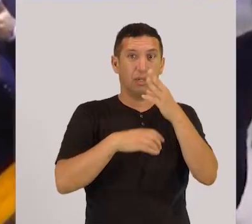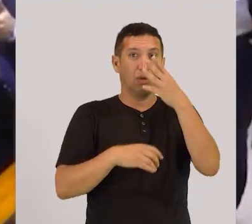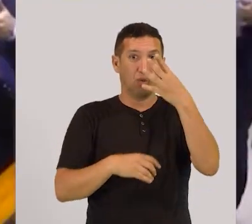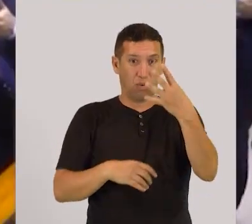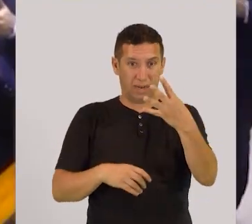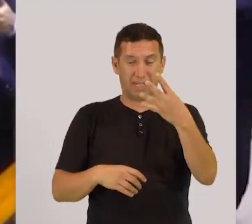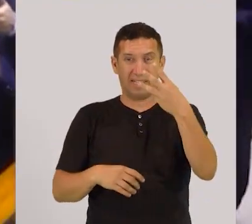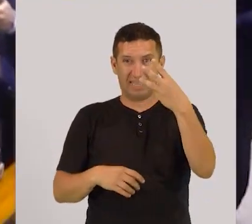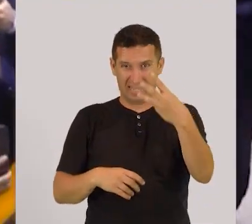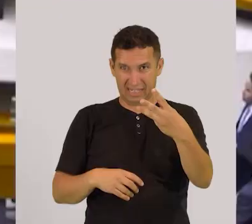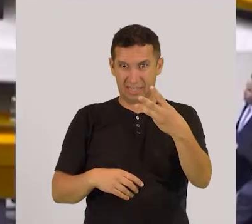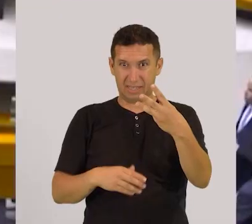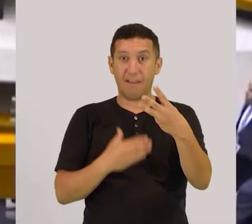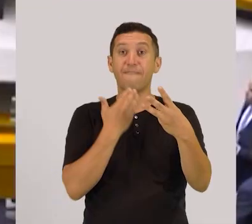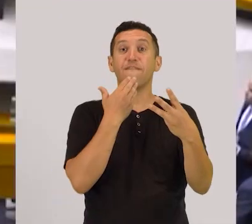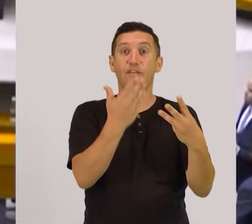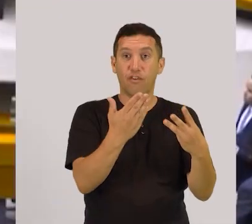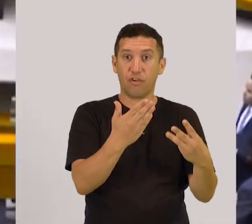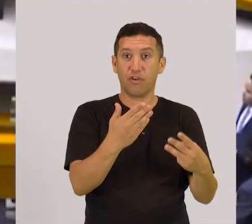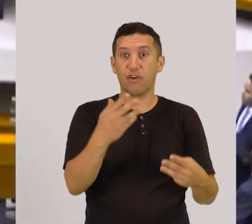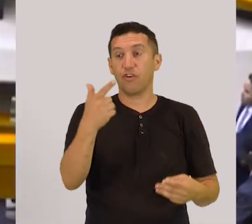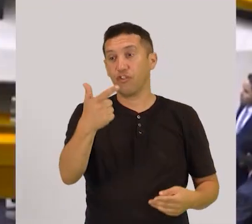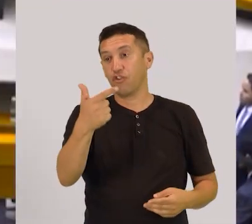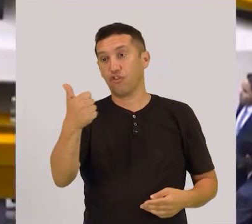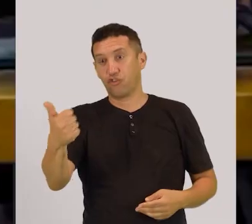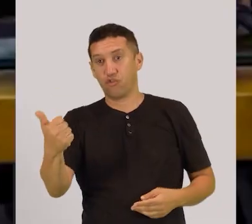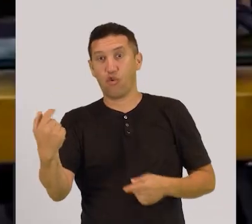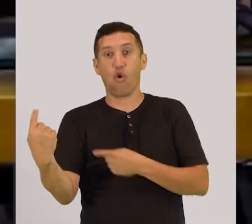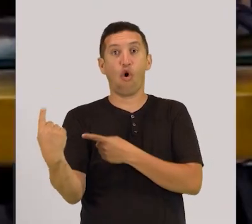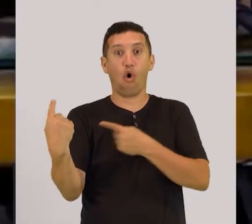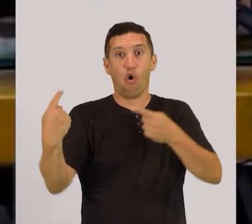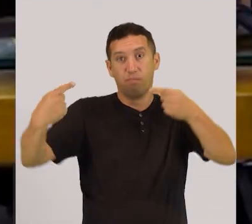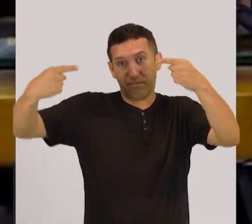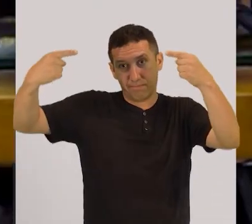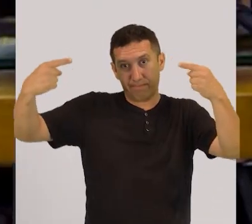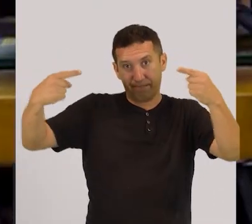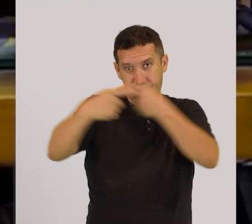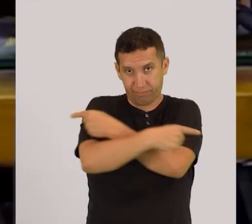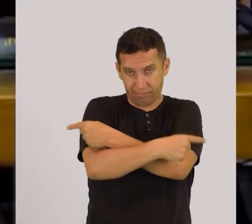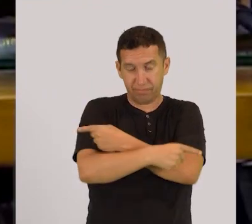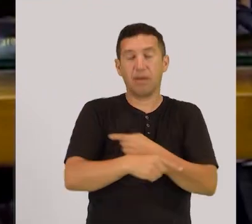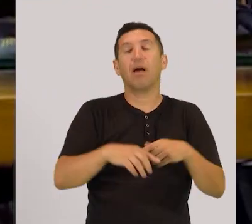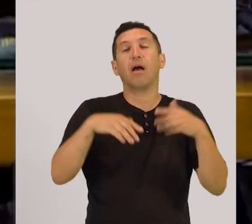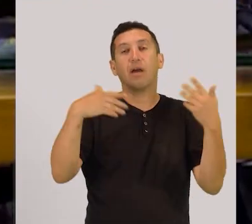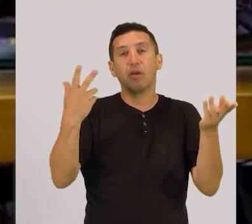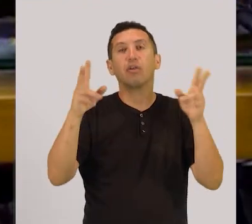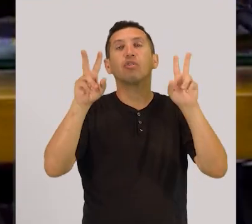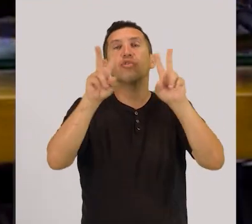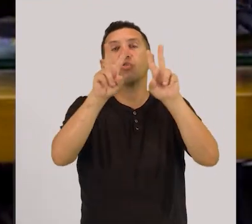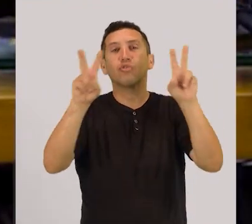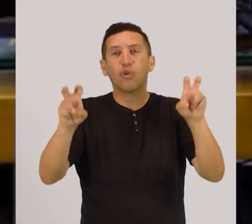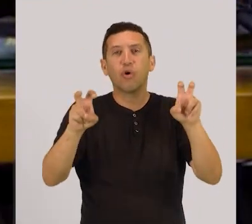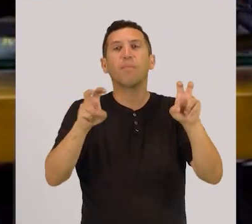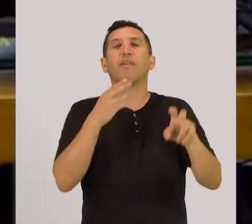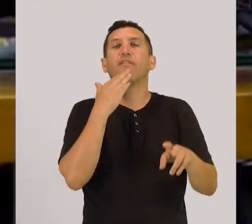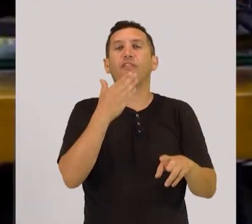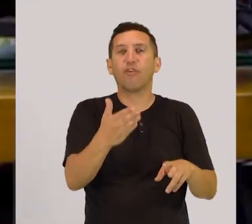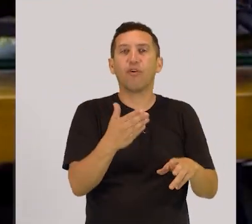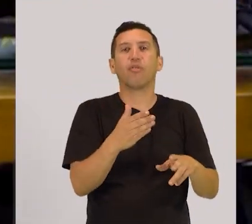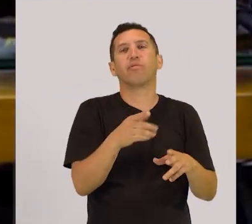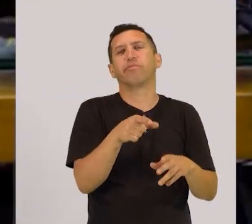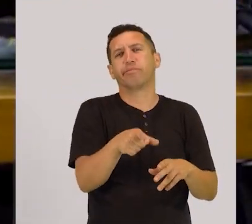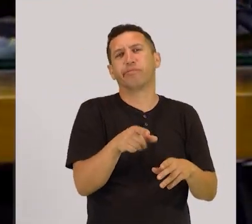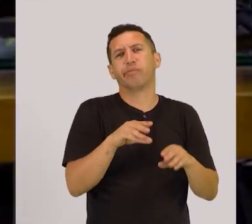por 43 votos favoráveis e 21 contrários, o projeto que regulamenta o direito originário às terras dos povos